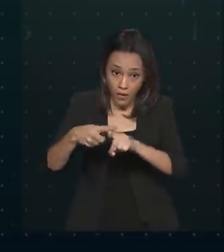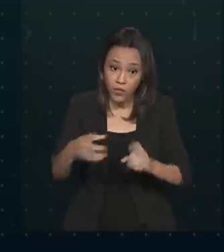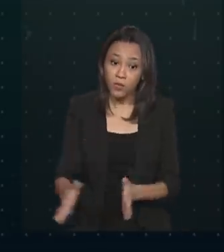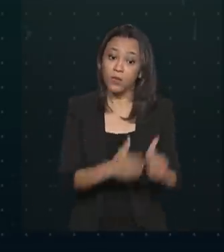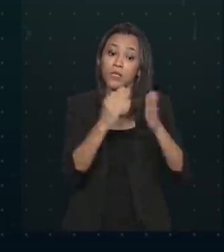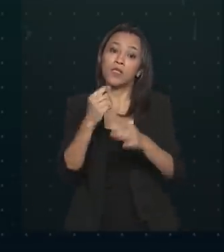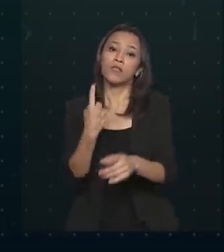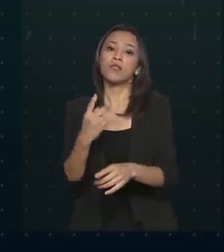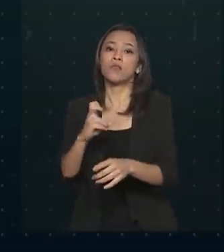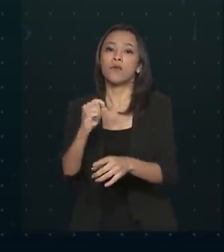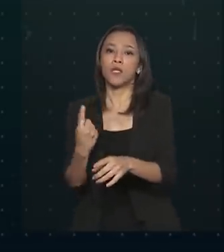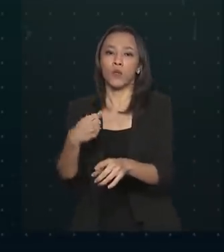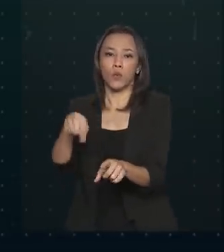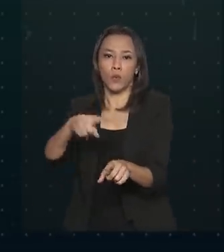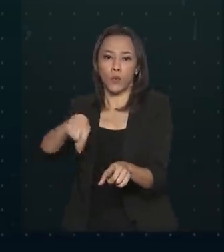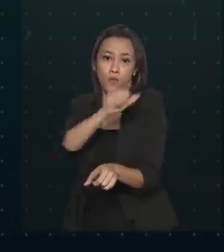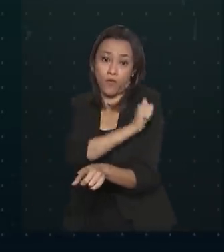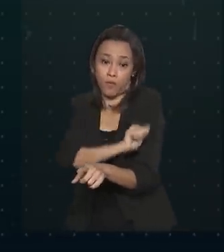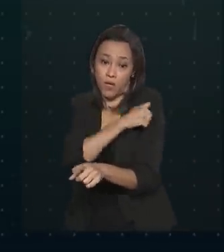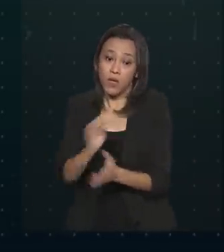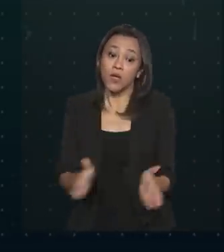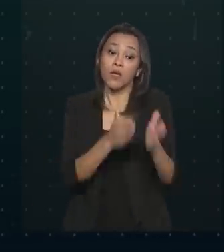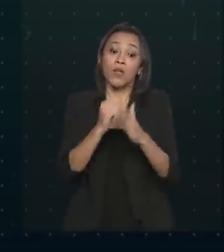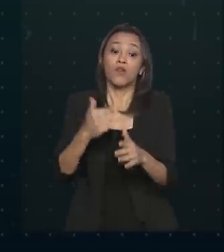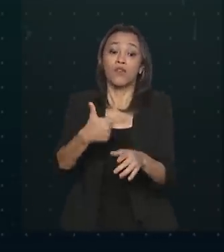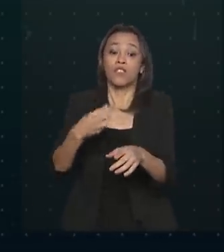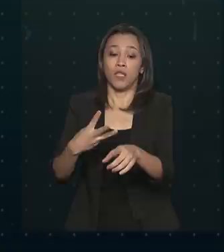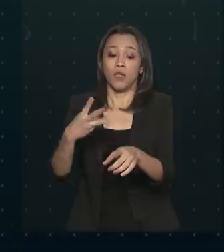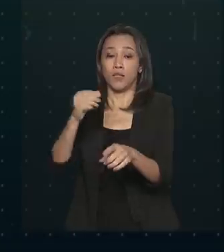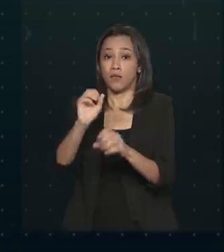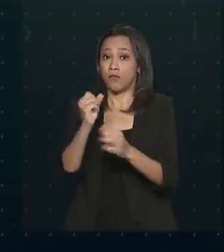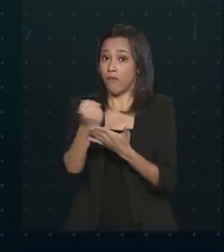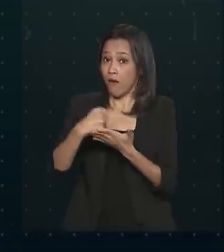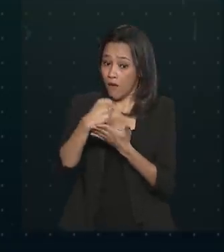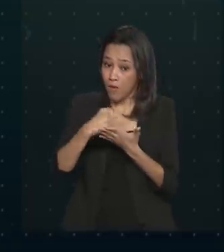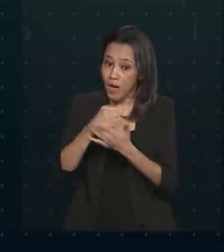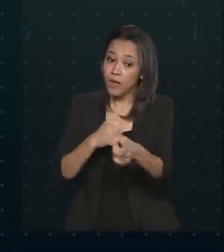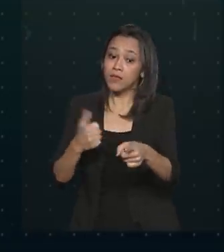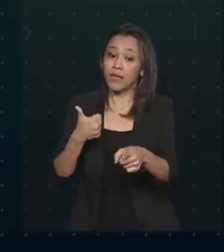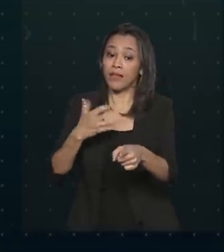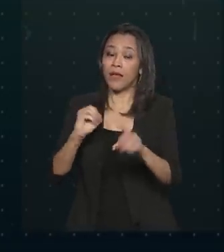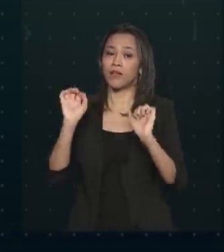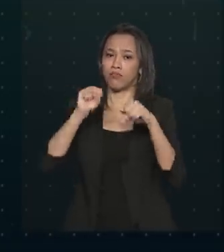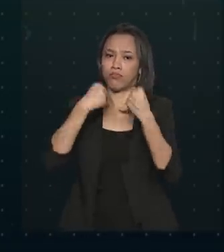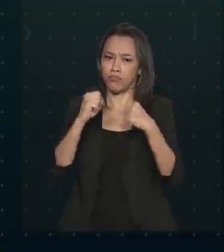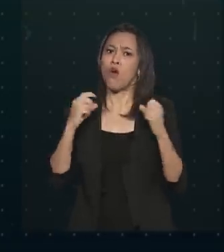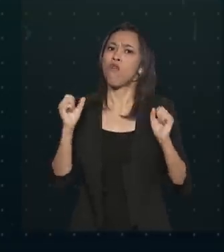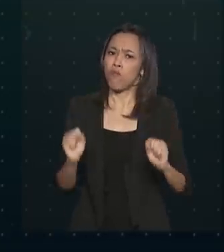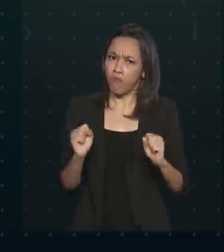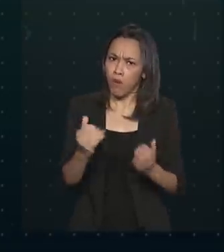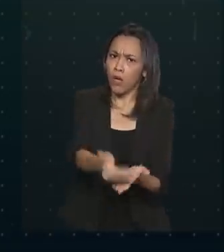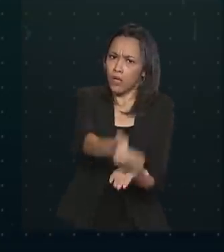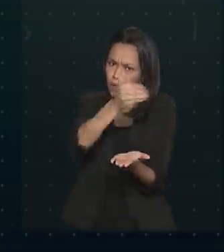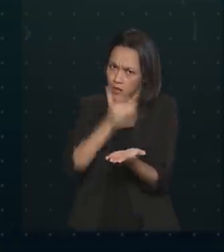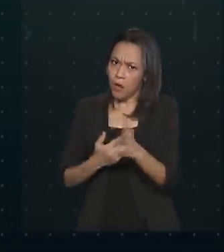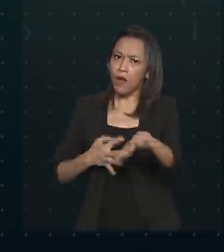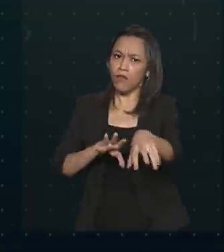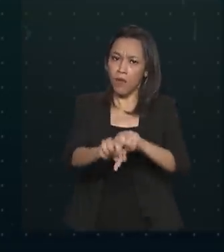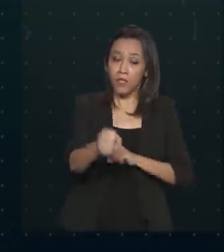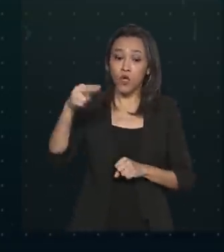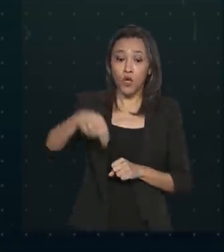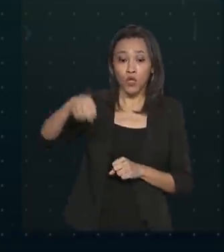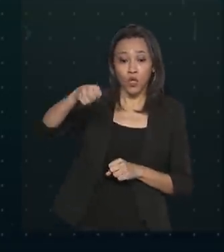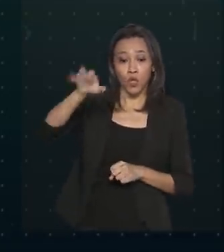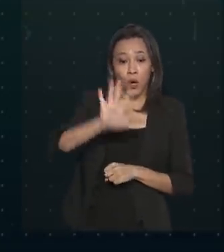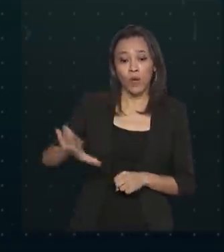enfermeiros, 23 farmacêuticos e 10 fisioterapeutas foram graduados com antecedência. Somente a região nordeste